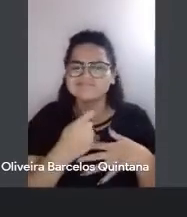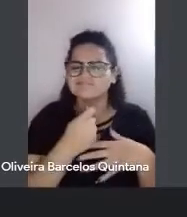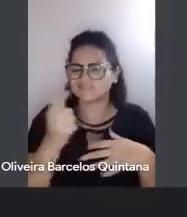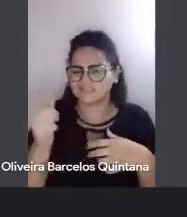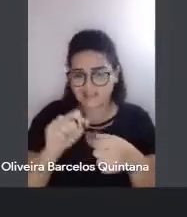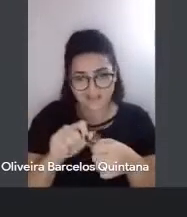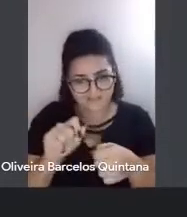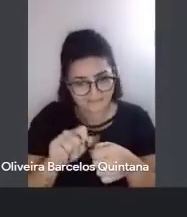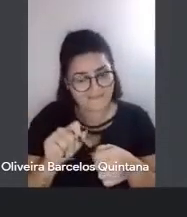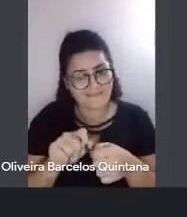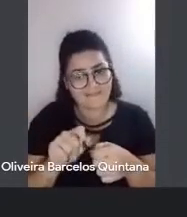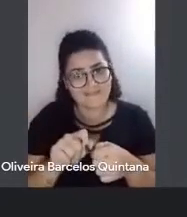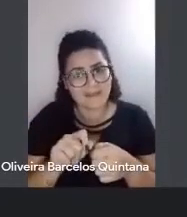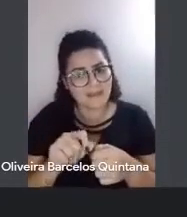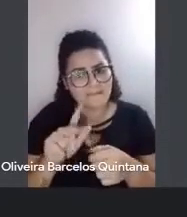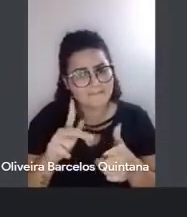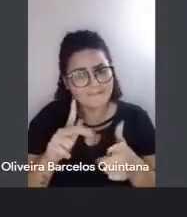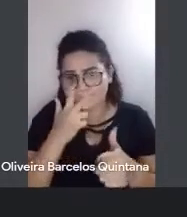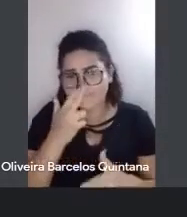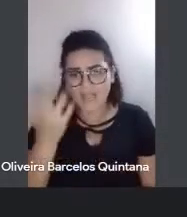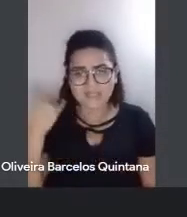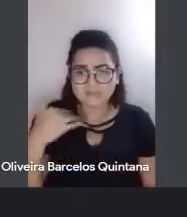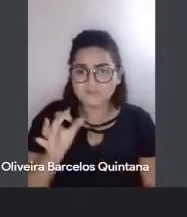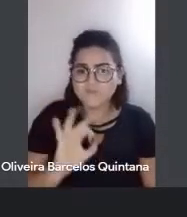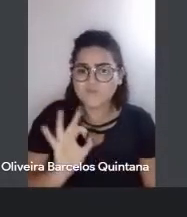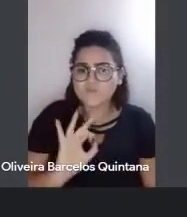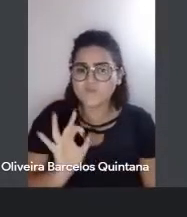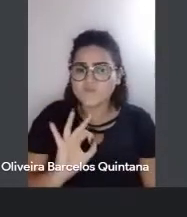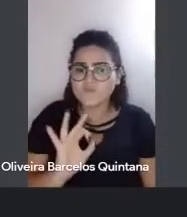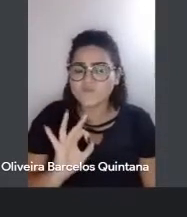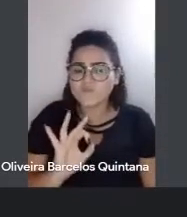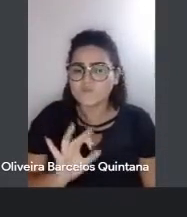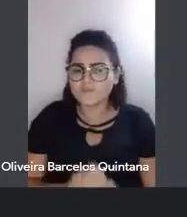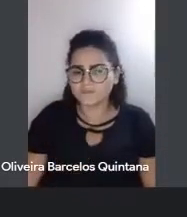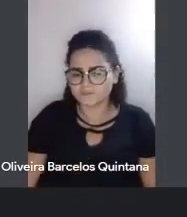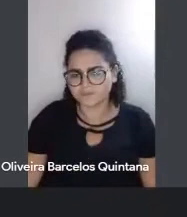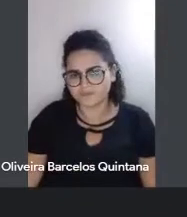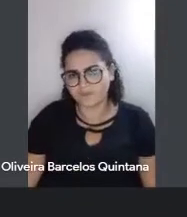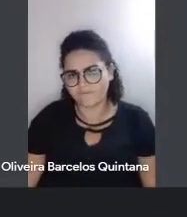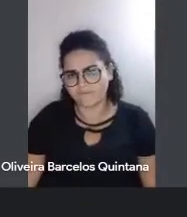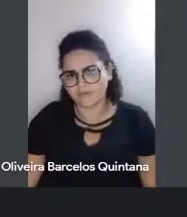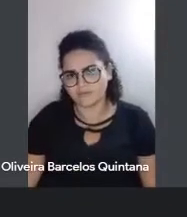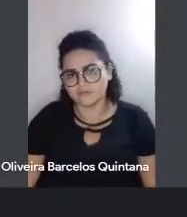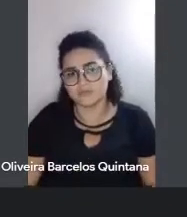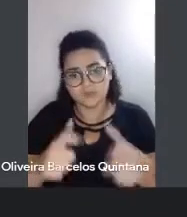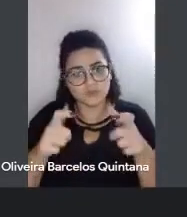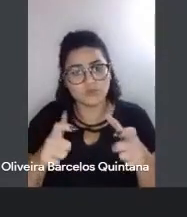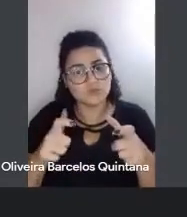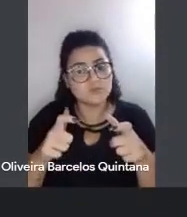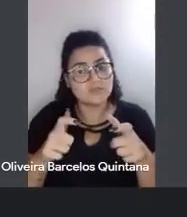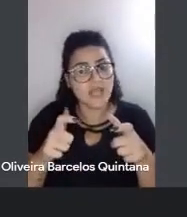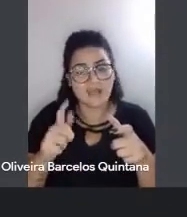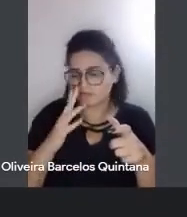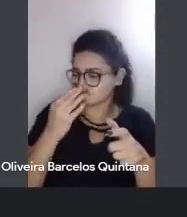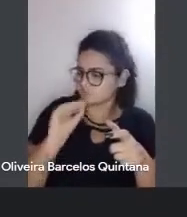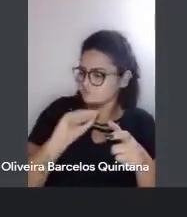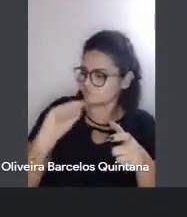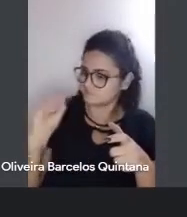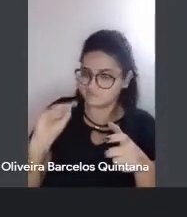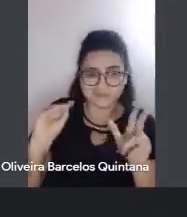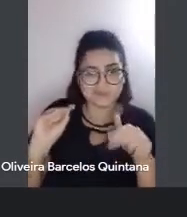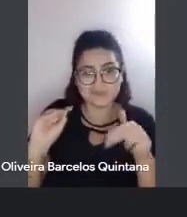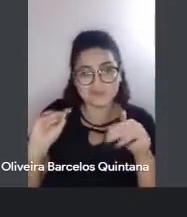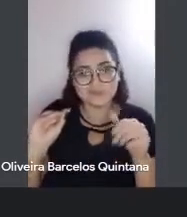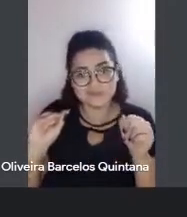era algo que nunca tinha sido feito, né, você descrever, assim, uma região que nunca foi descrita, né, então, tenho esse